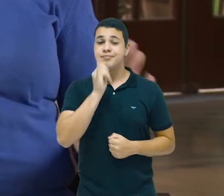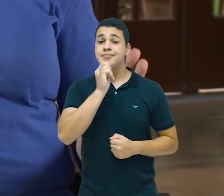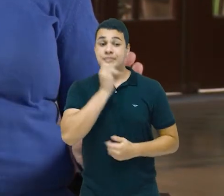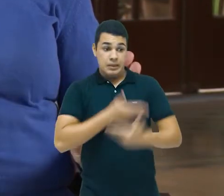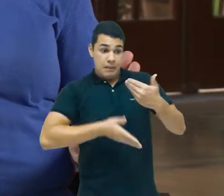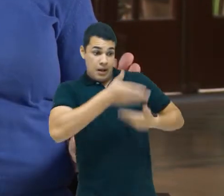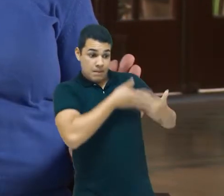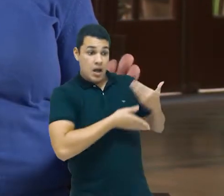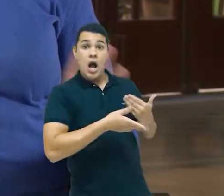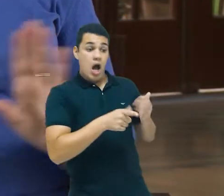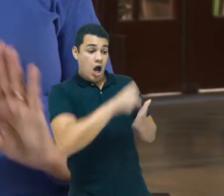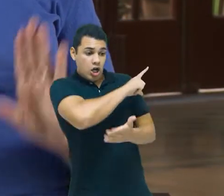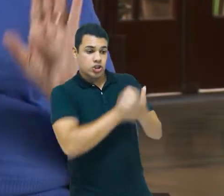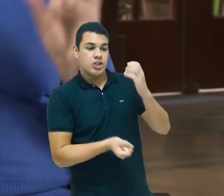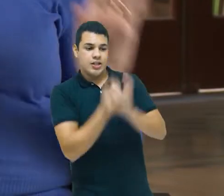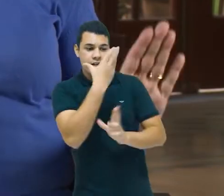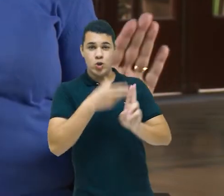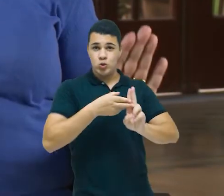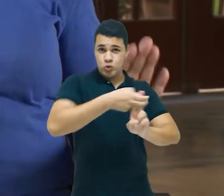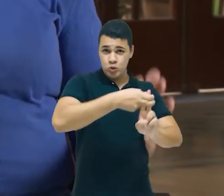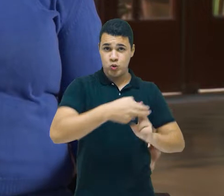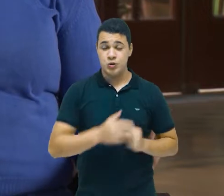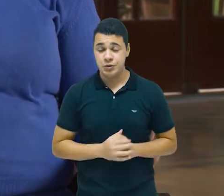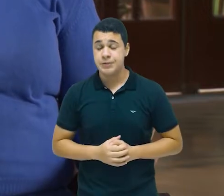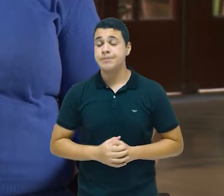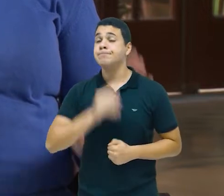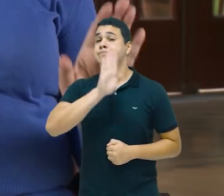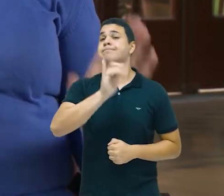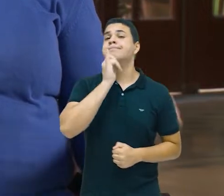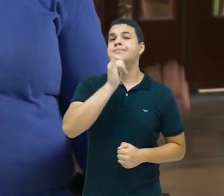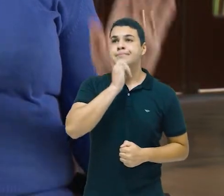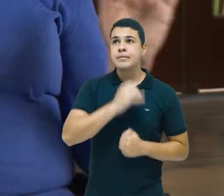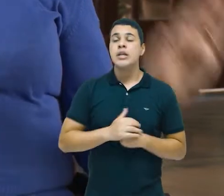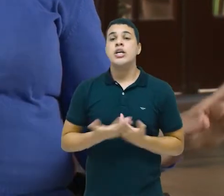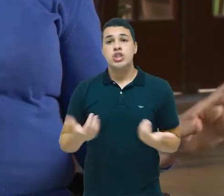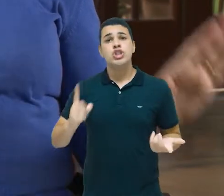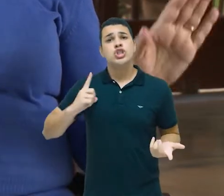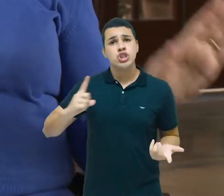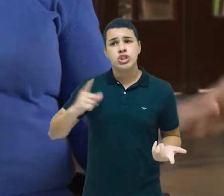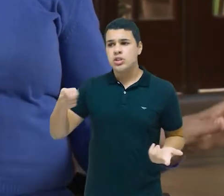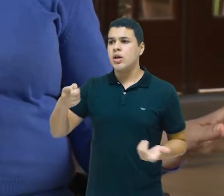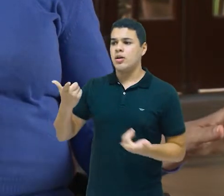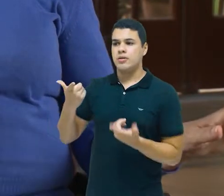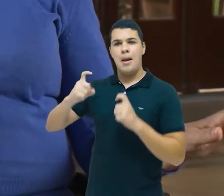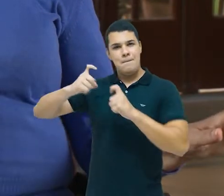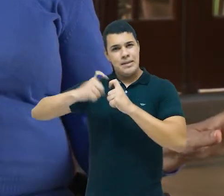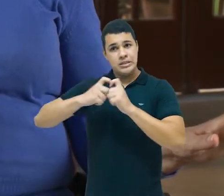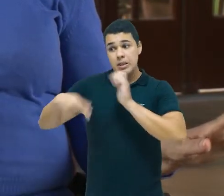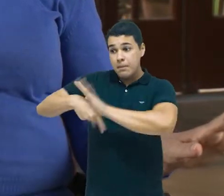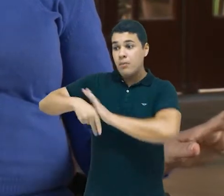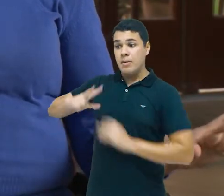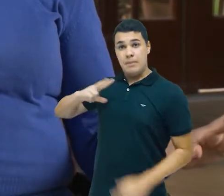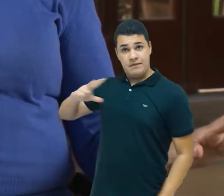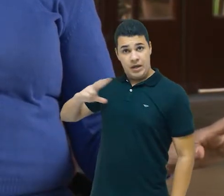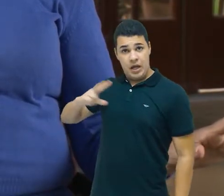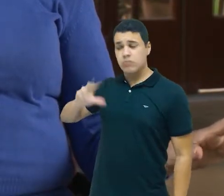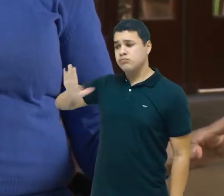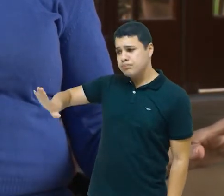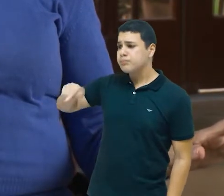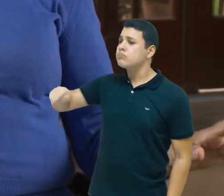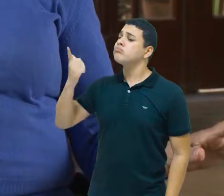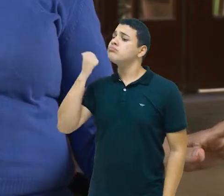saúde antes do SUS? Era assim. Havia, então, a medicina previdenciária, que ela